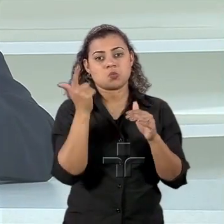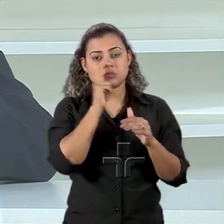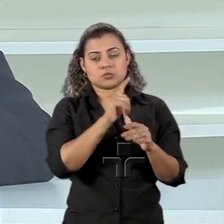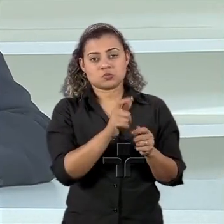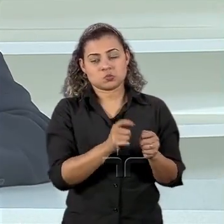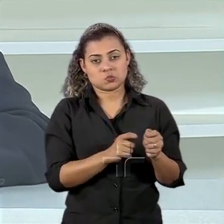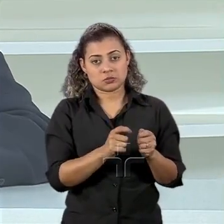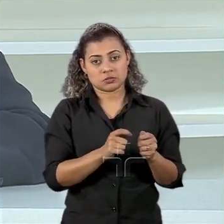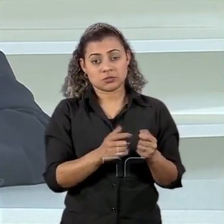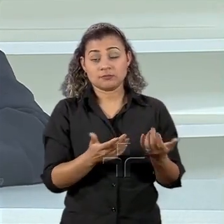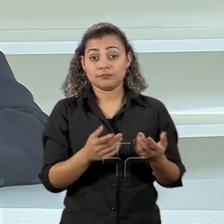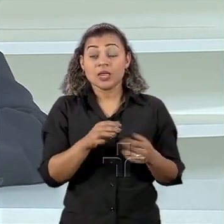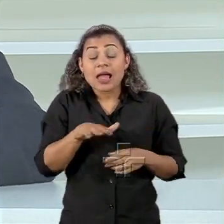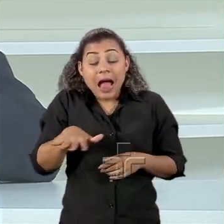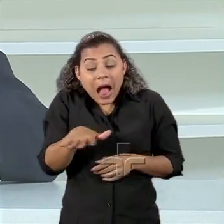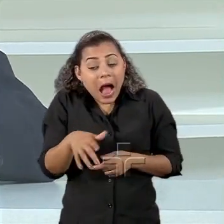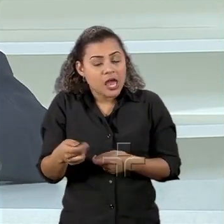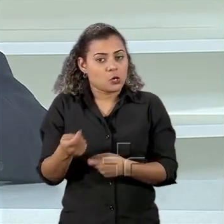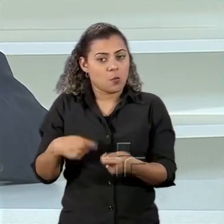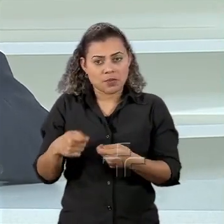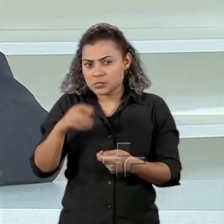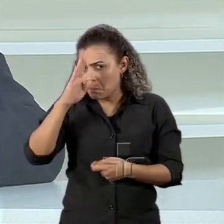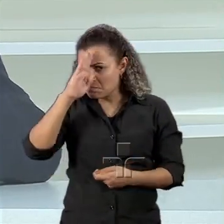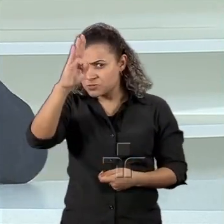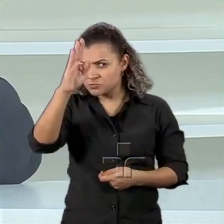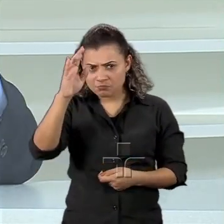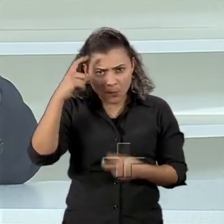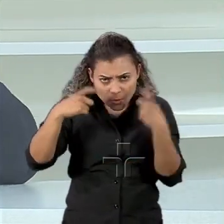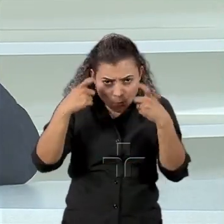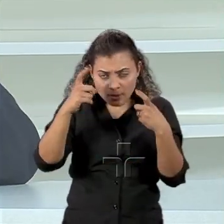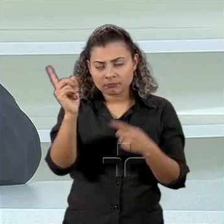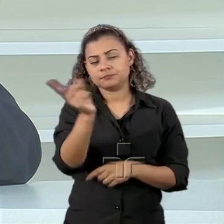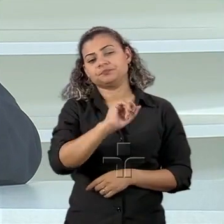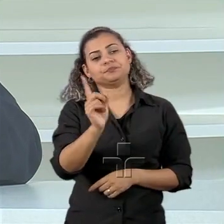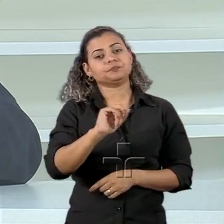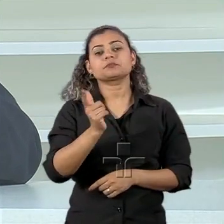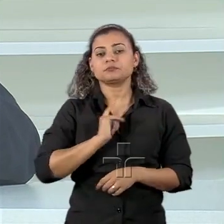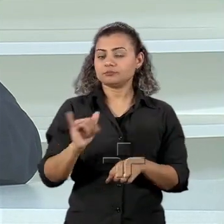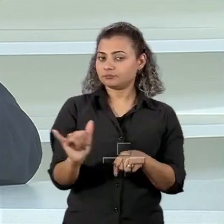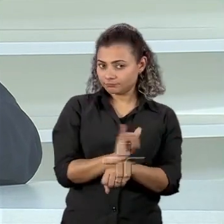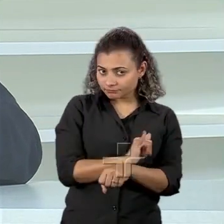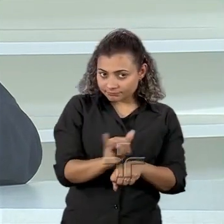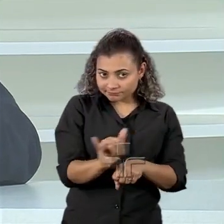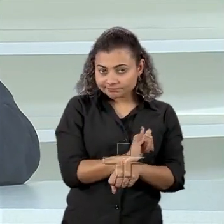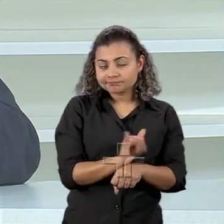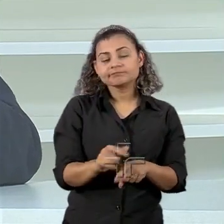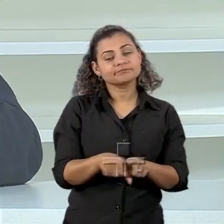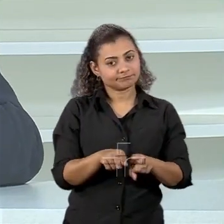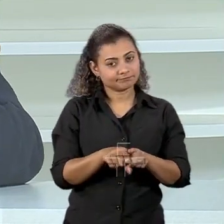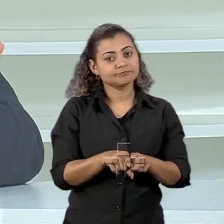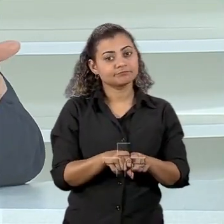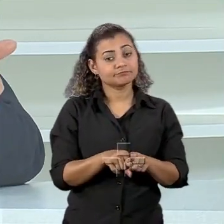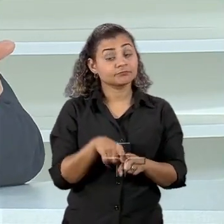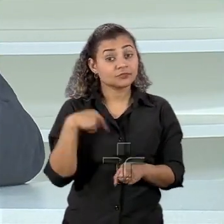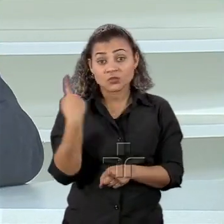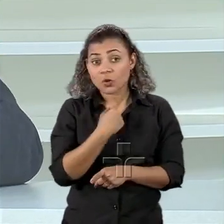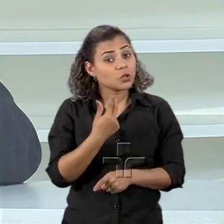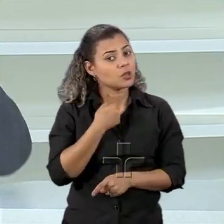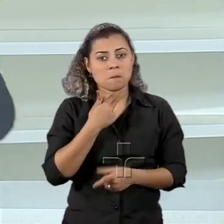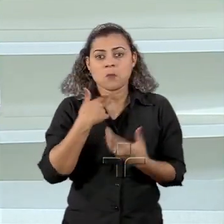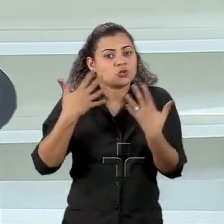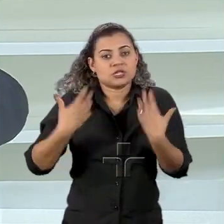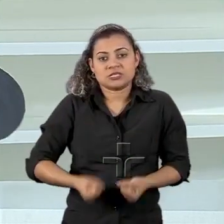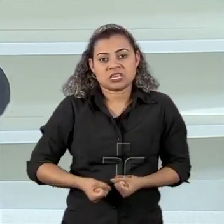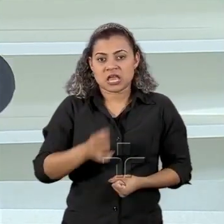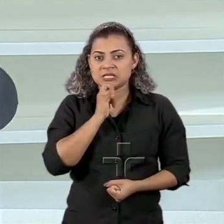digo, não é tanto a área comercial que deve estar preocupando. Talvez a parte estratégica. Agora, nós não vamos poder aceitar o Brasil